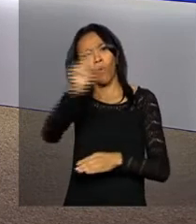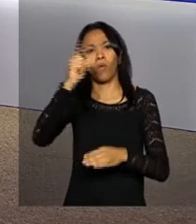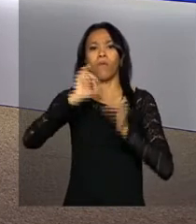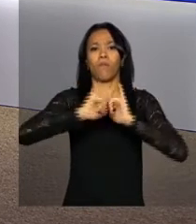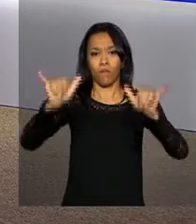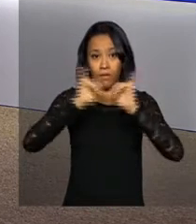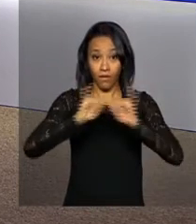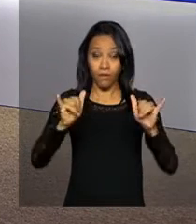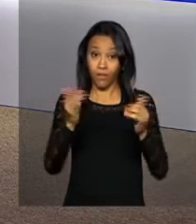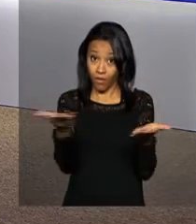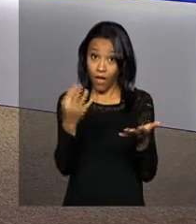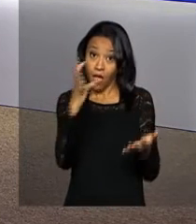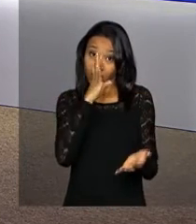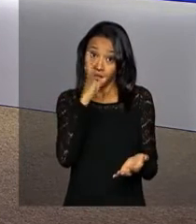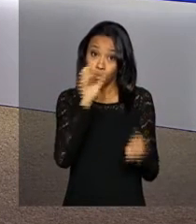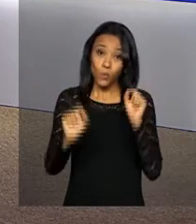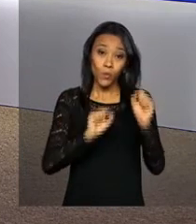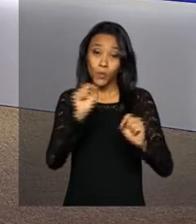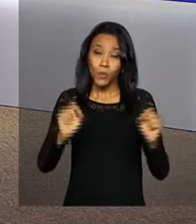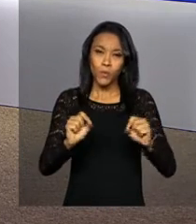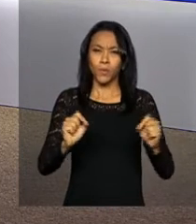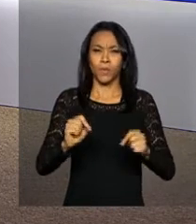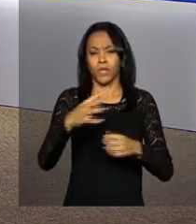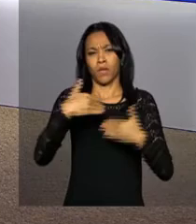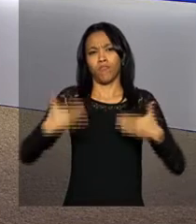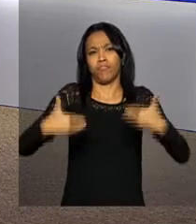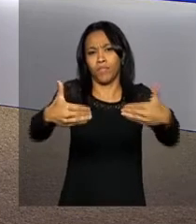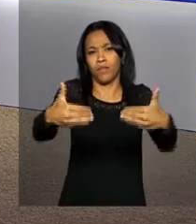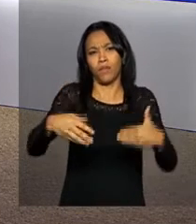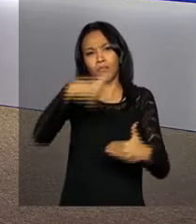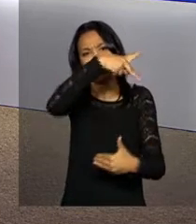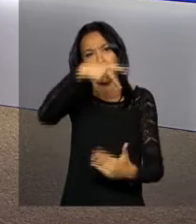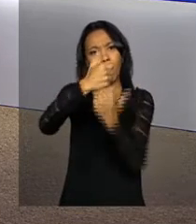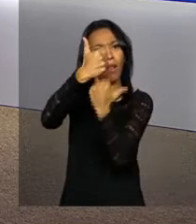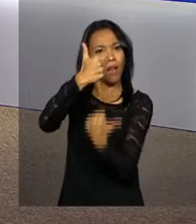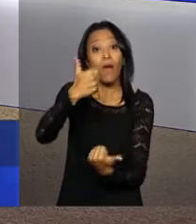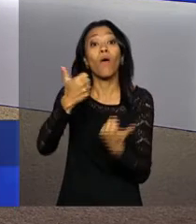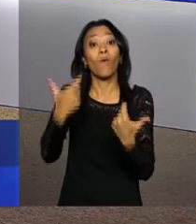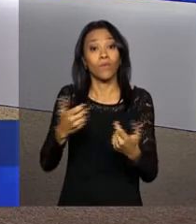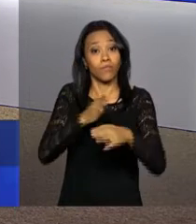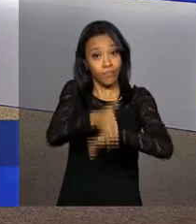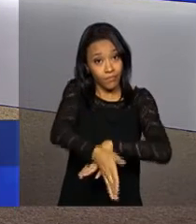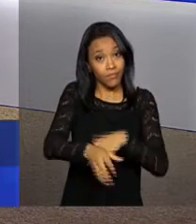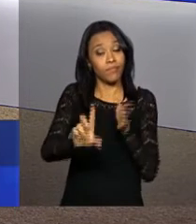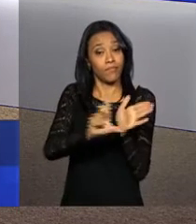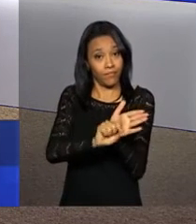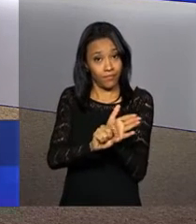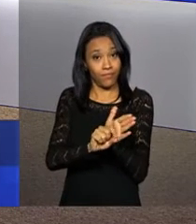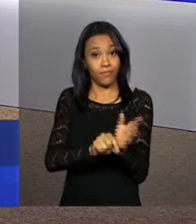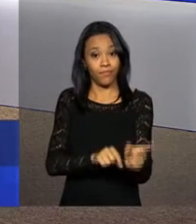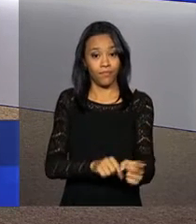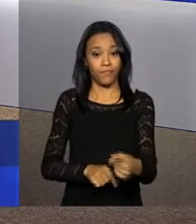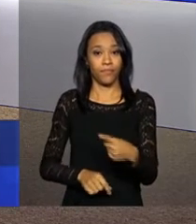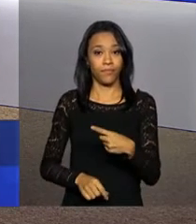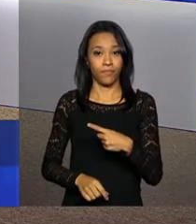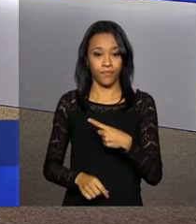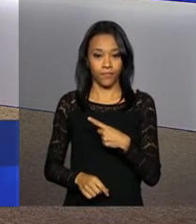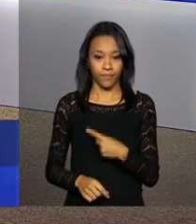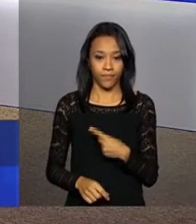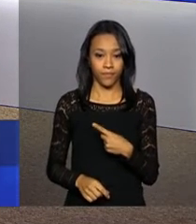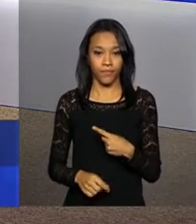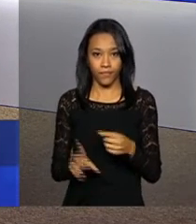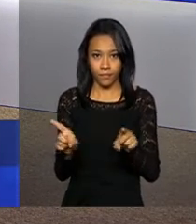informações. Acompanhe as novidades do Executivo Federal também nas nossas redes sociais twitter.com.br